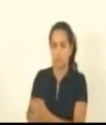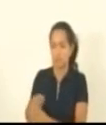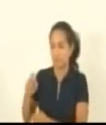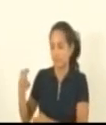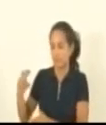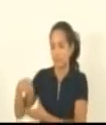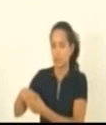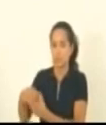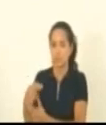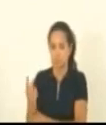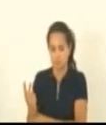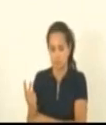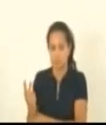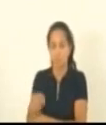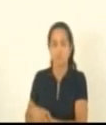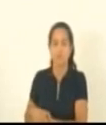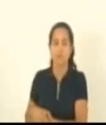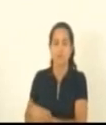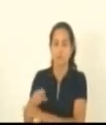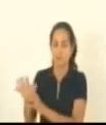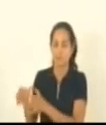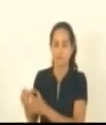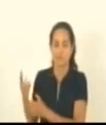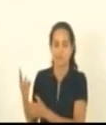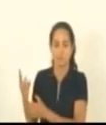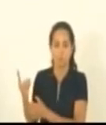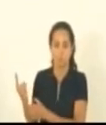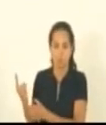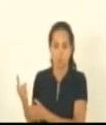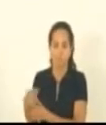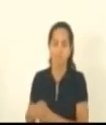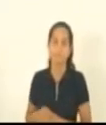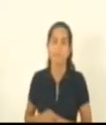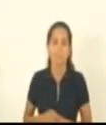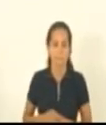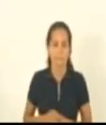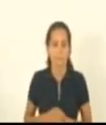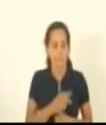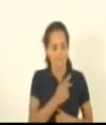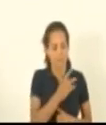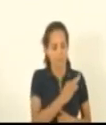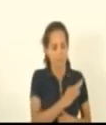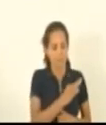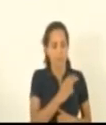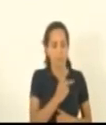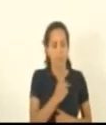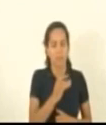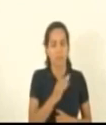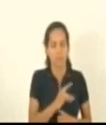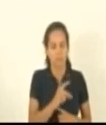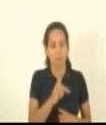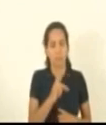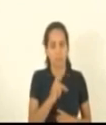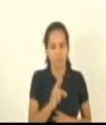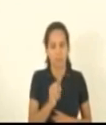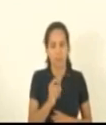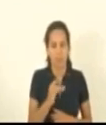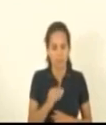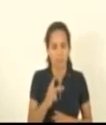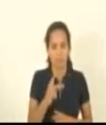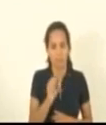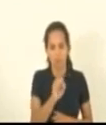membros dois e nas comissões de três membros um bloco PT PDT PSDB PSOL